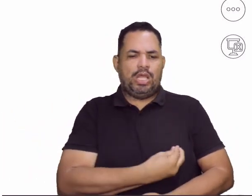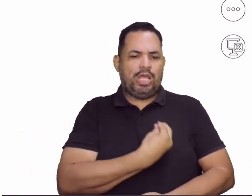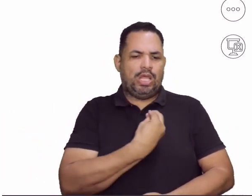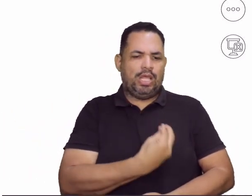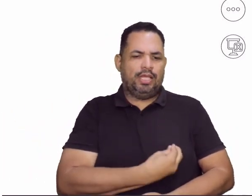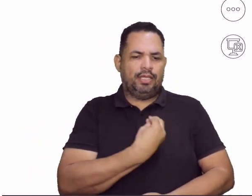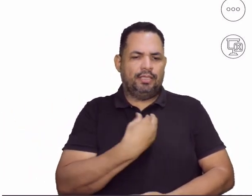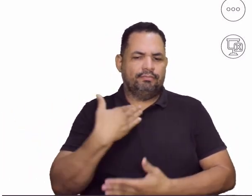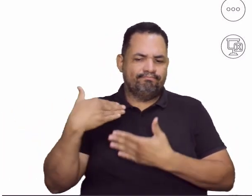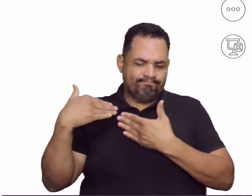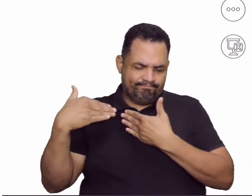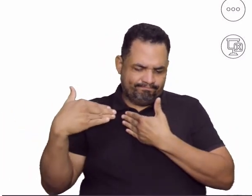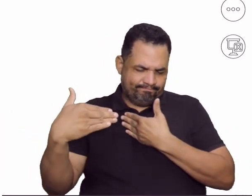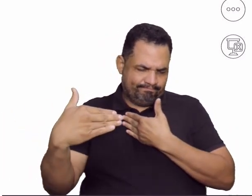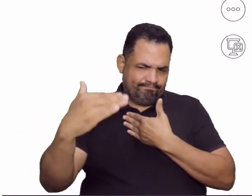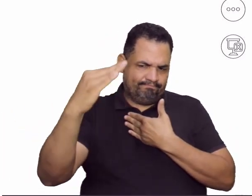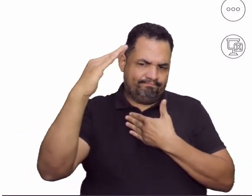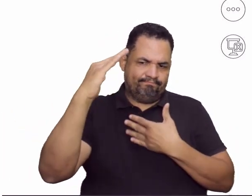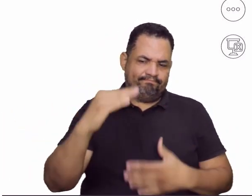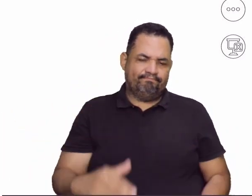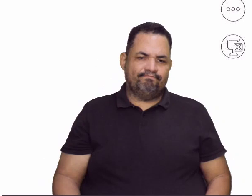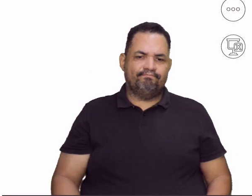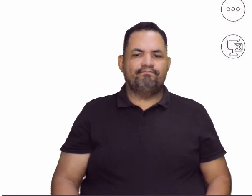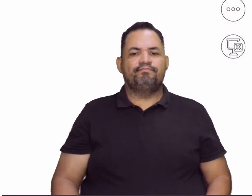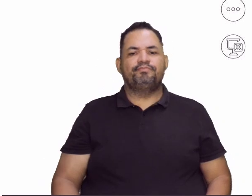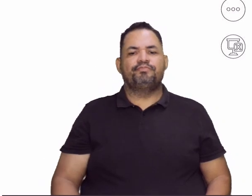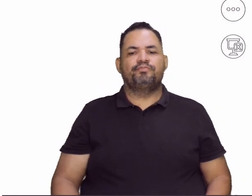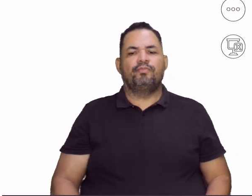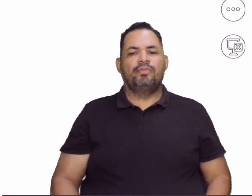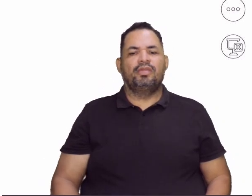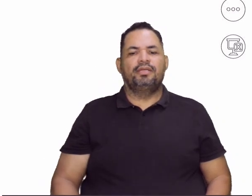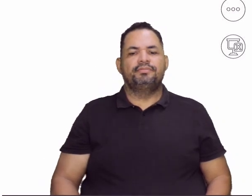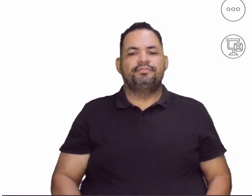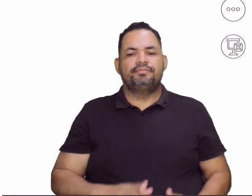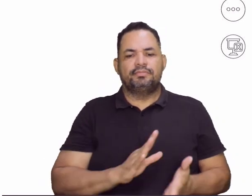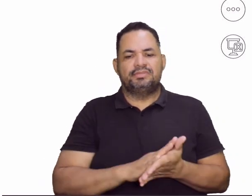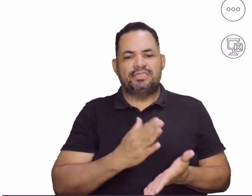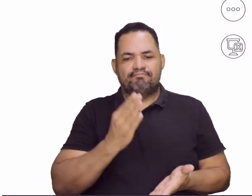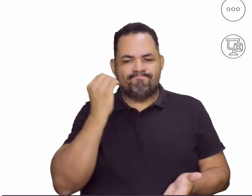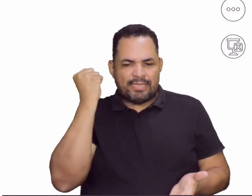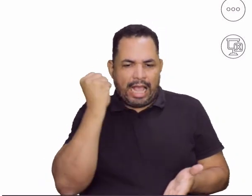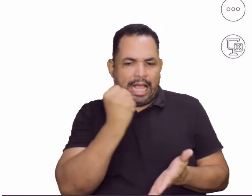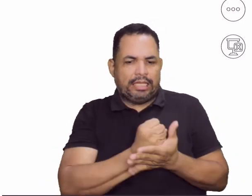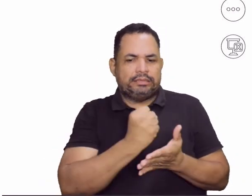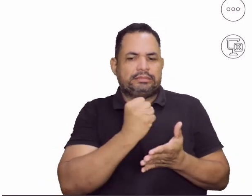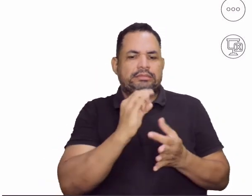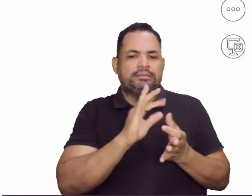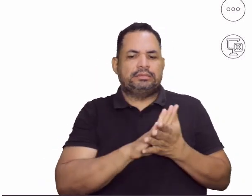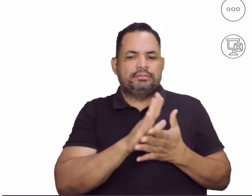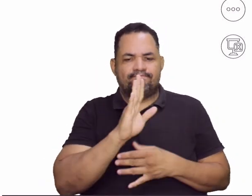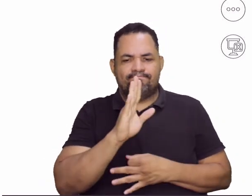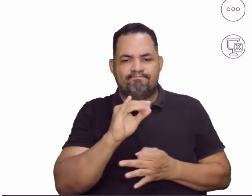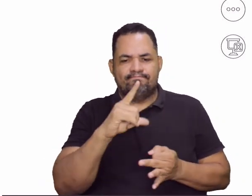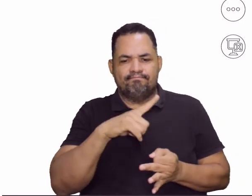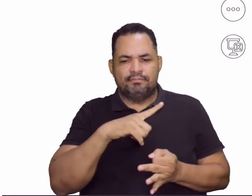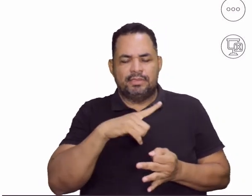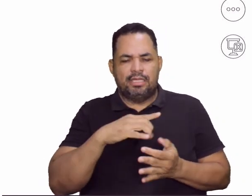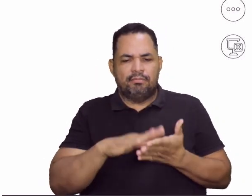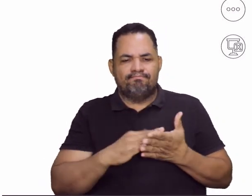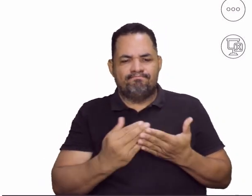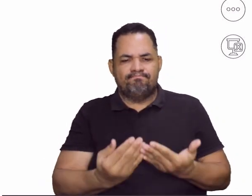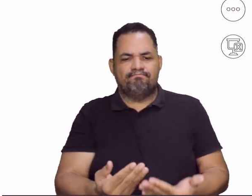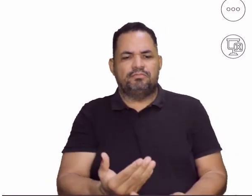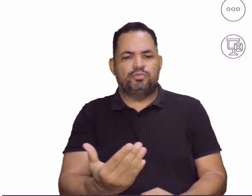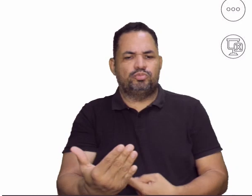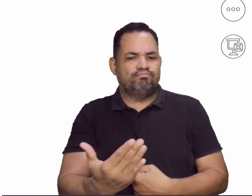toda a nossa existência. Eles são marcantes, eles trazem aí diversos aprendizados